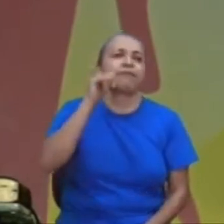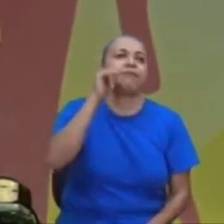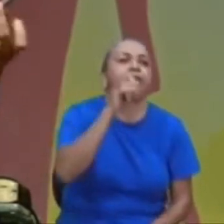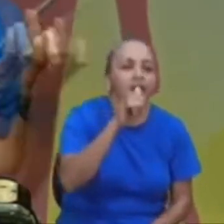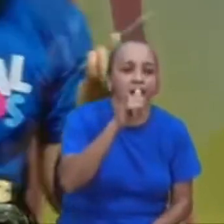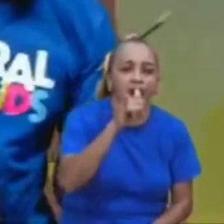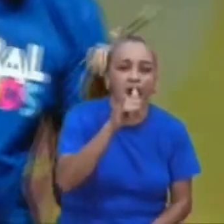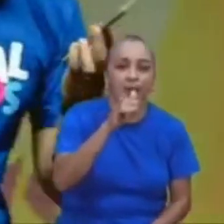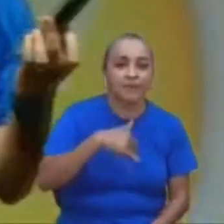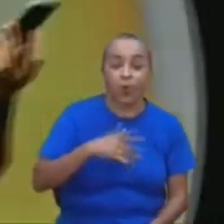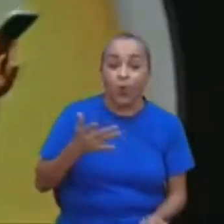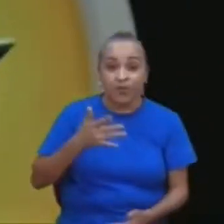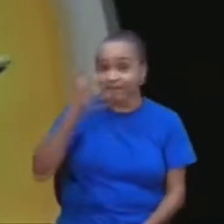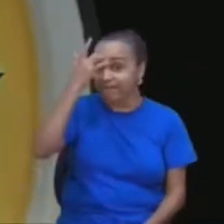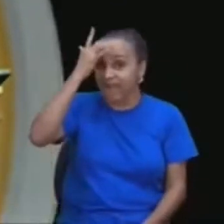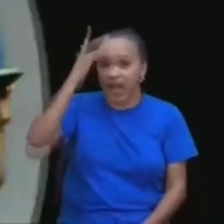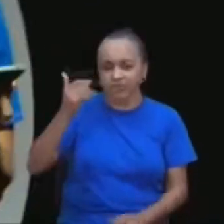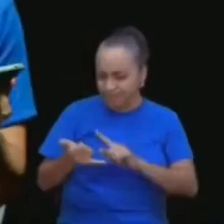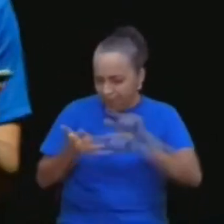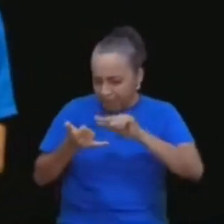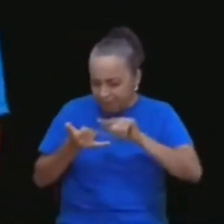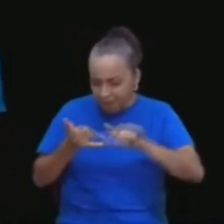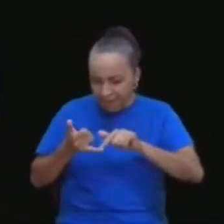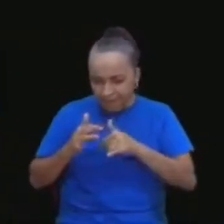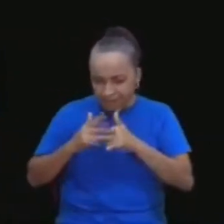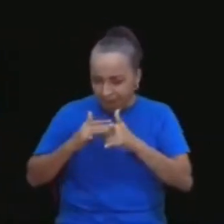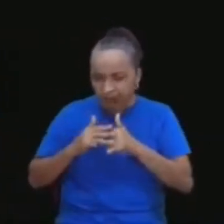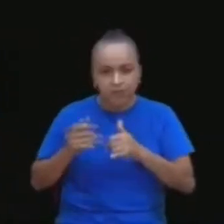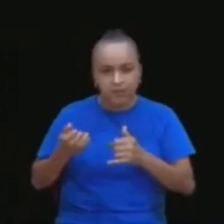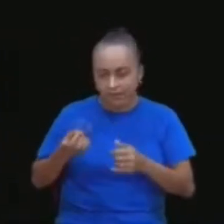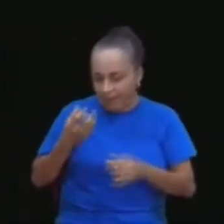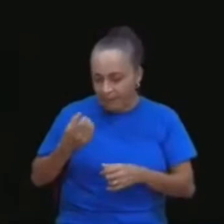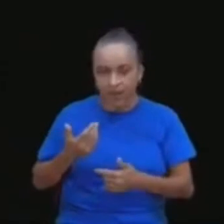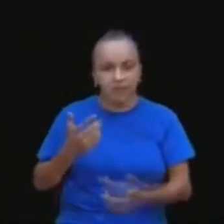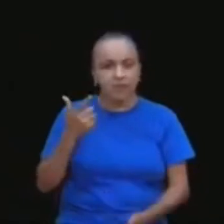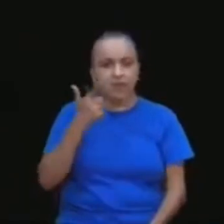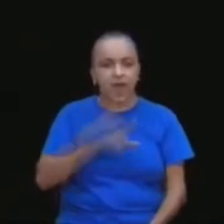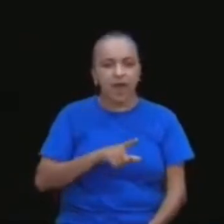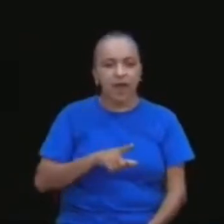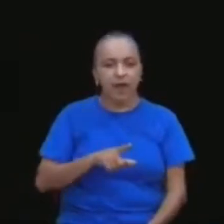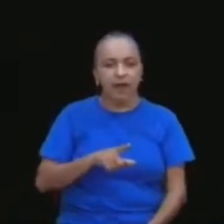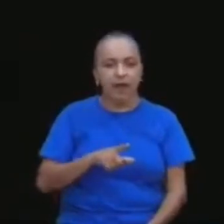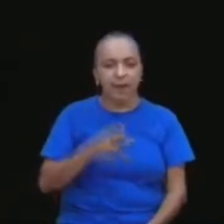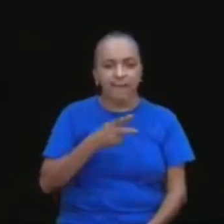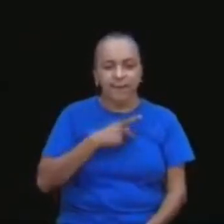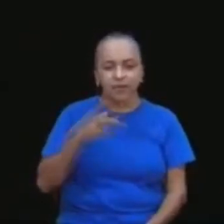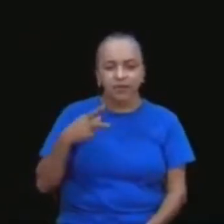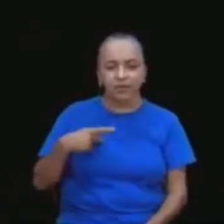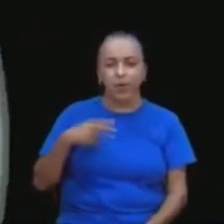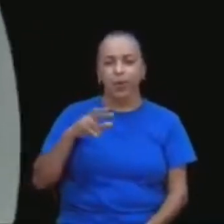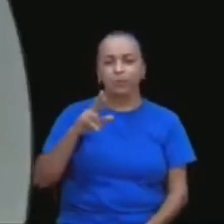ele pregou, ontem, eu posso ver, a mensagem que o Rick Warren, pregou, domingo passado, aqui ó,